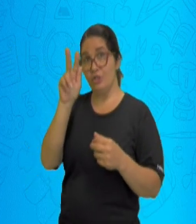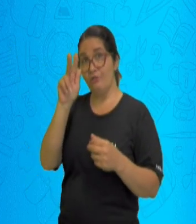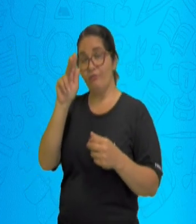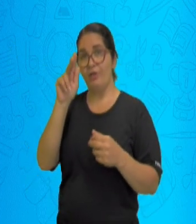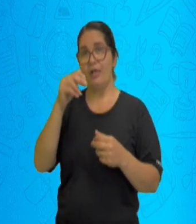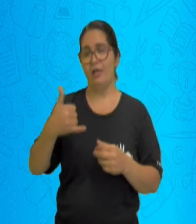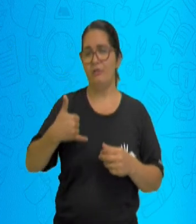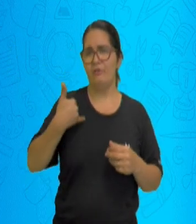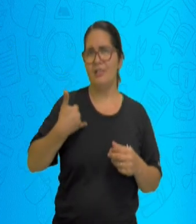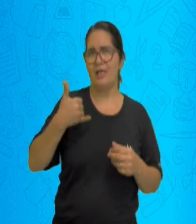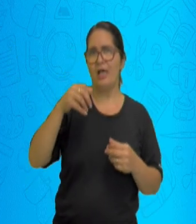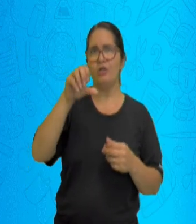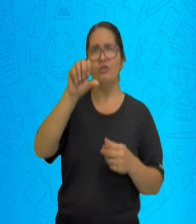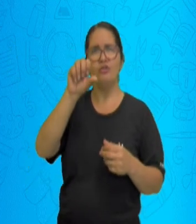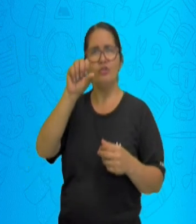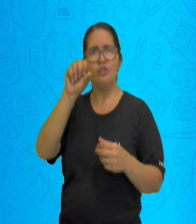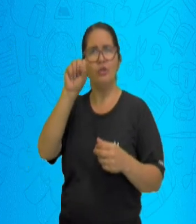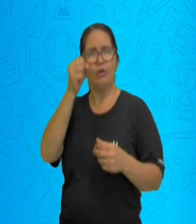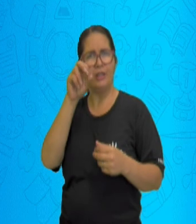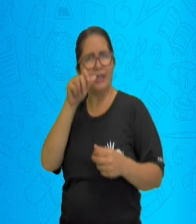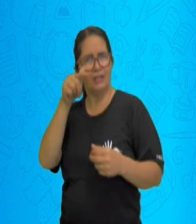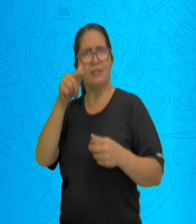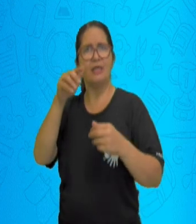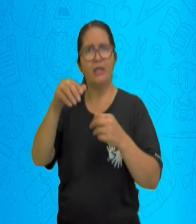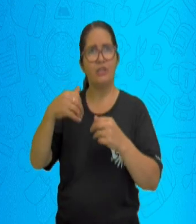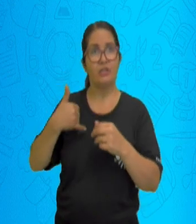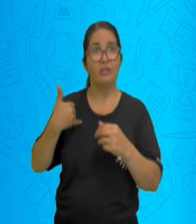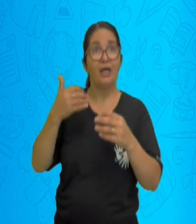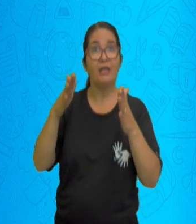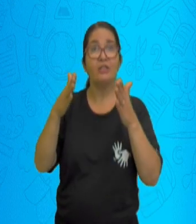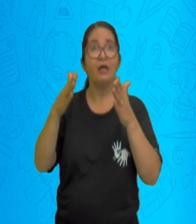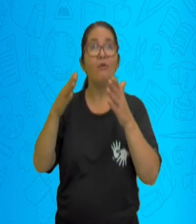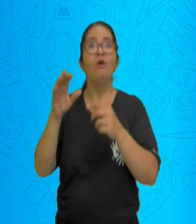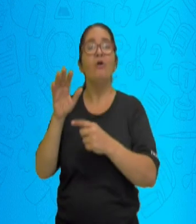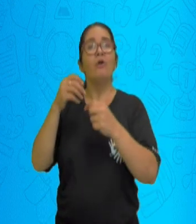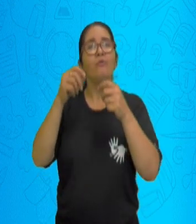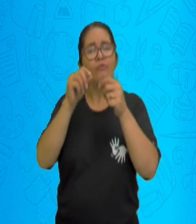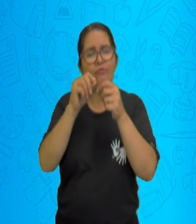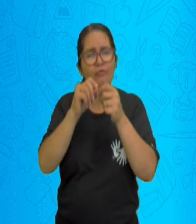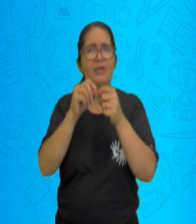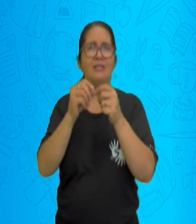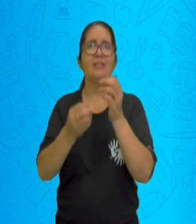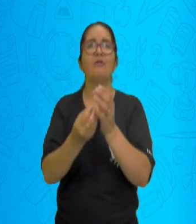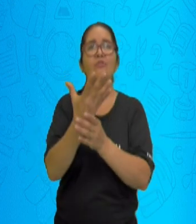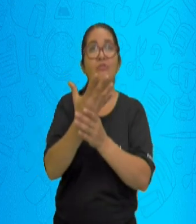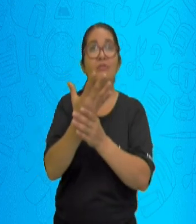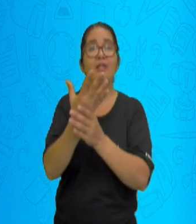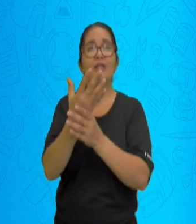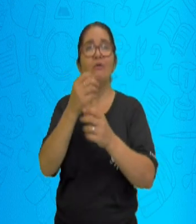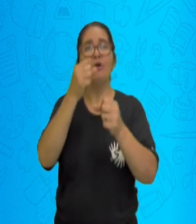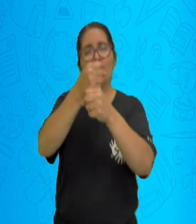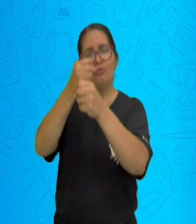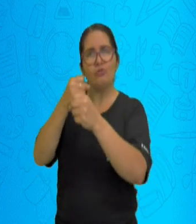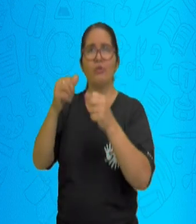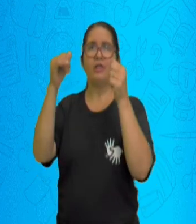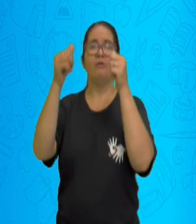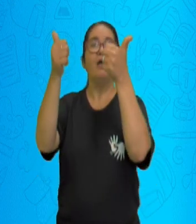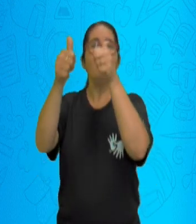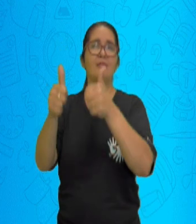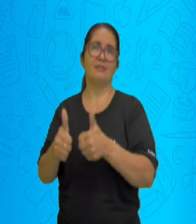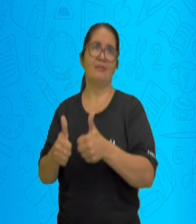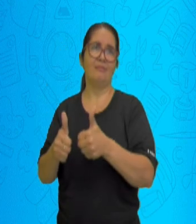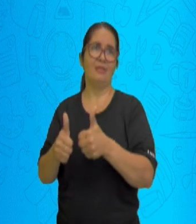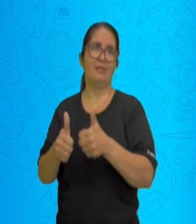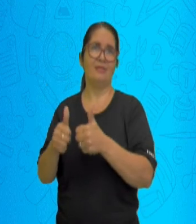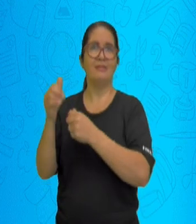E aqui pode relembrar que ele está aqui com a mochilinha, relembrando essa questão da ida, da busca dos sonhos,